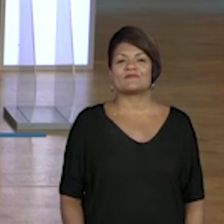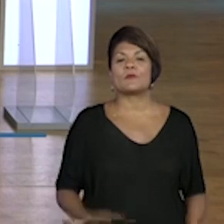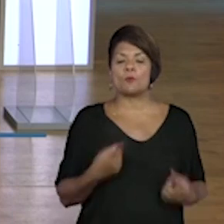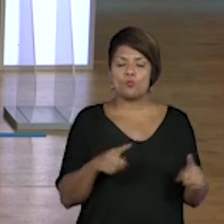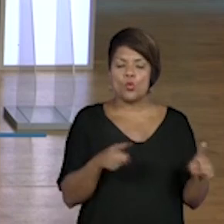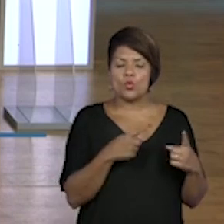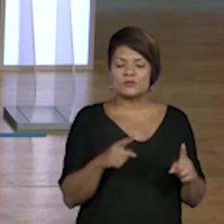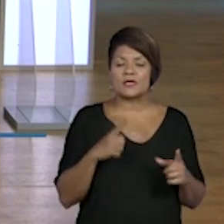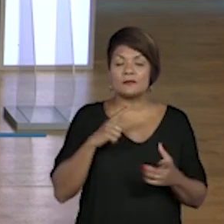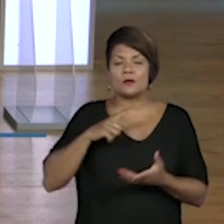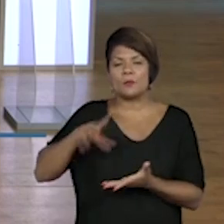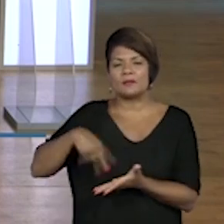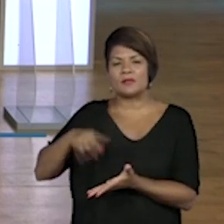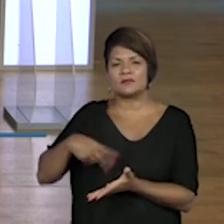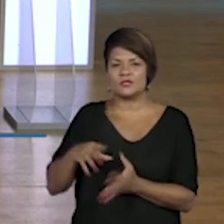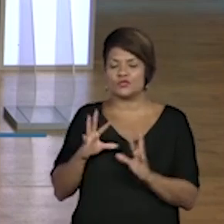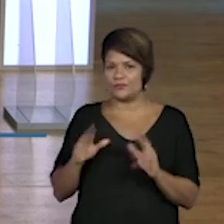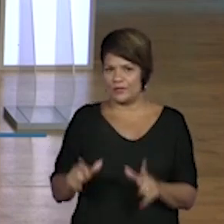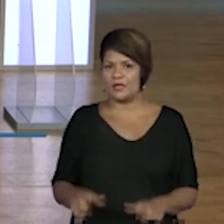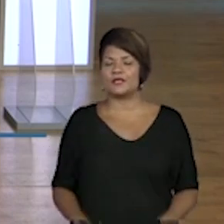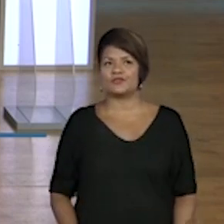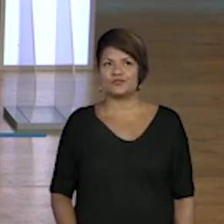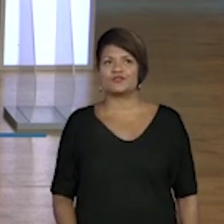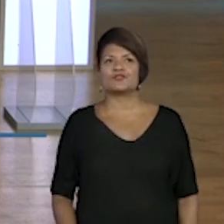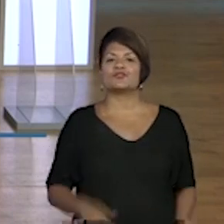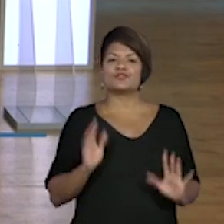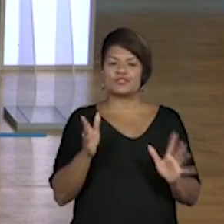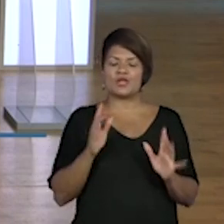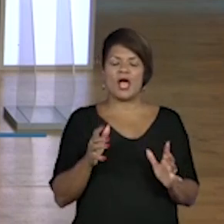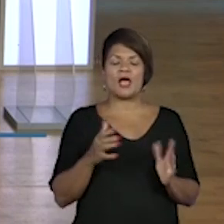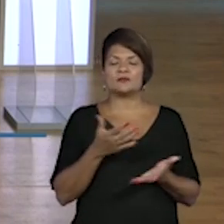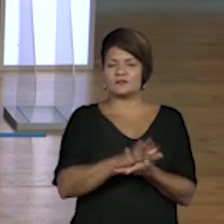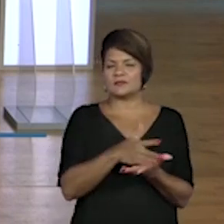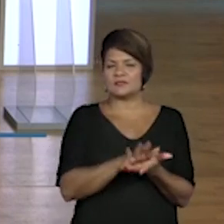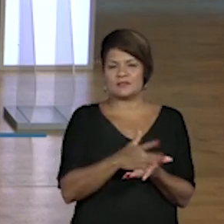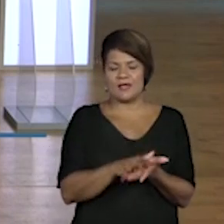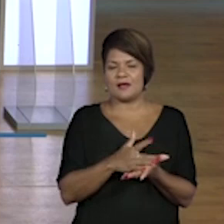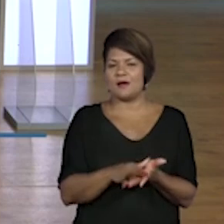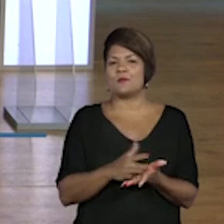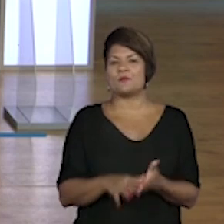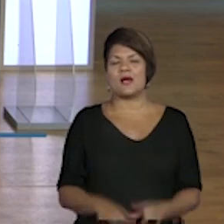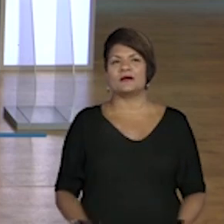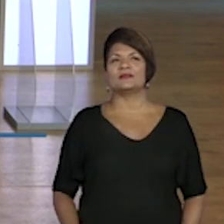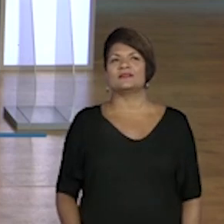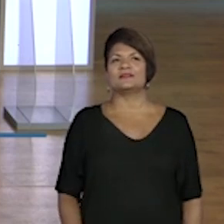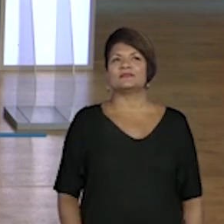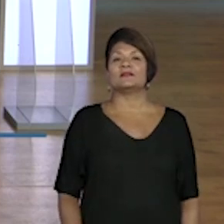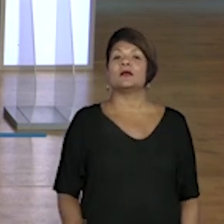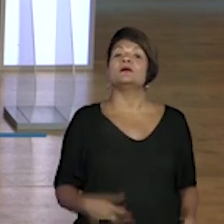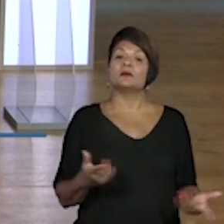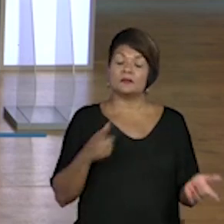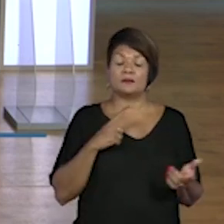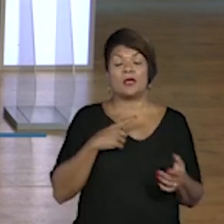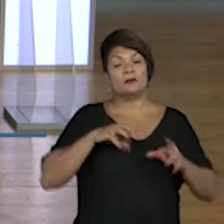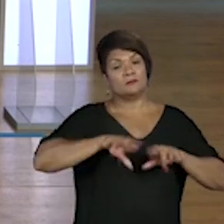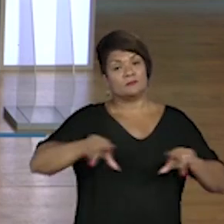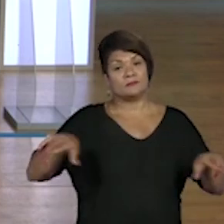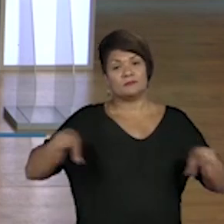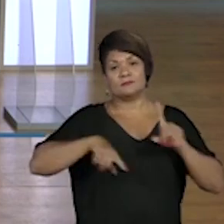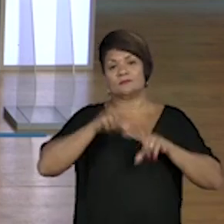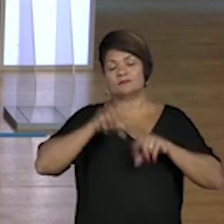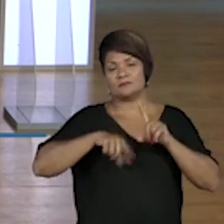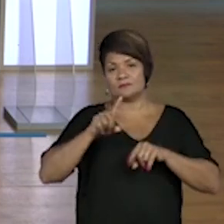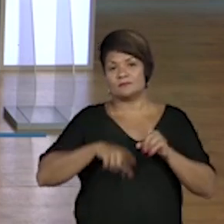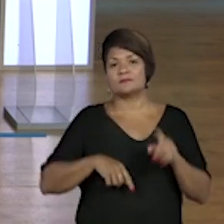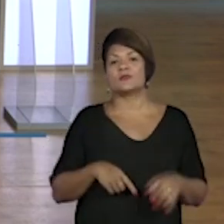traz uma dança. dei alguns exemplos daqui do lundo, do machixe, do samba. Fora os instrumentos, né? Alguns instrumentos